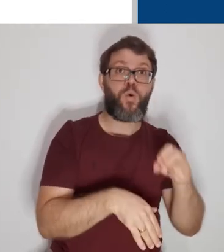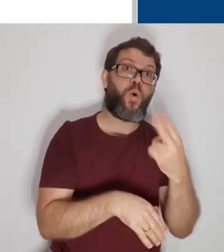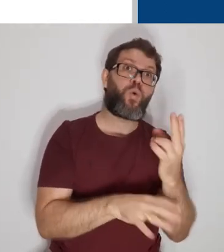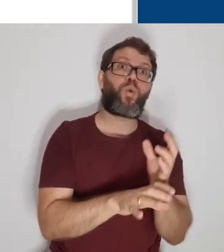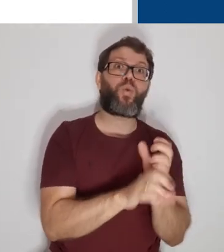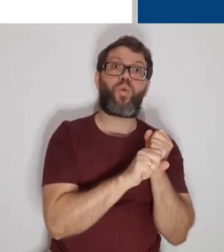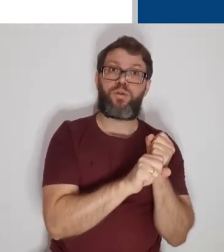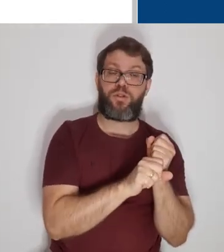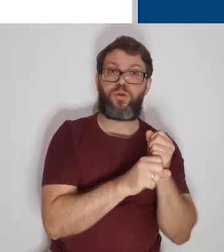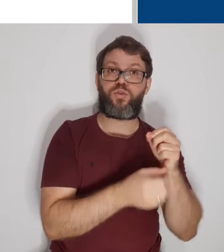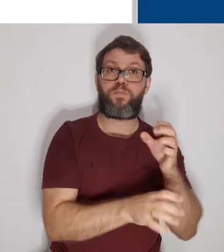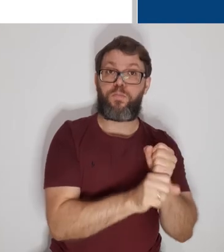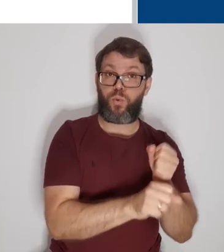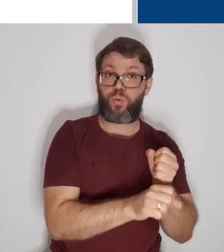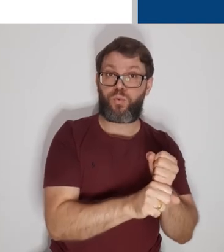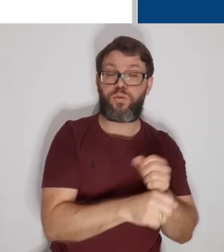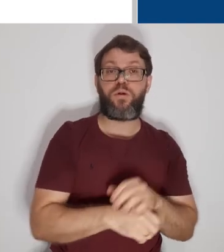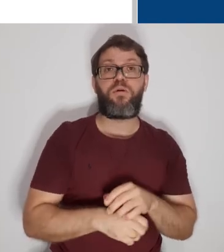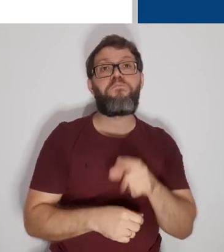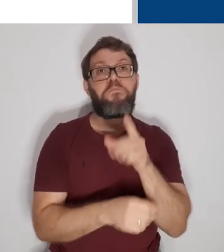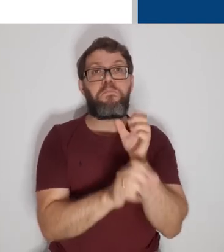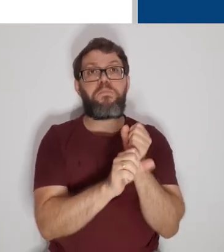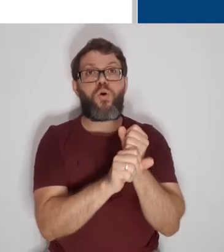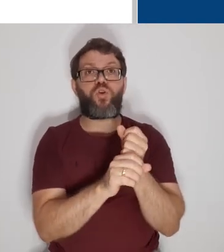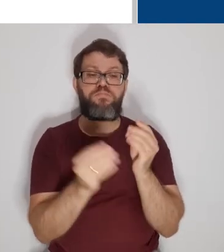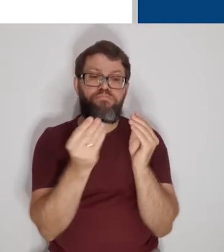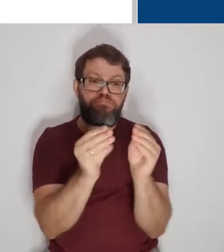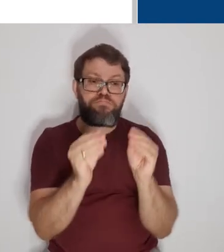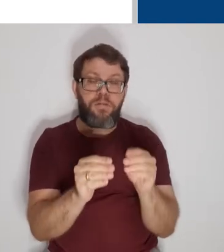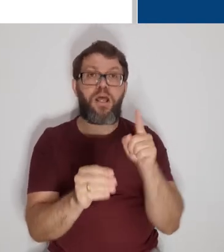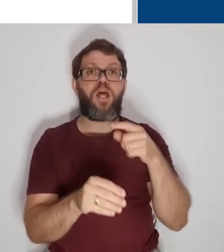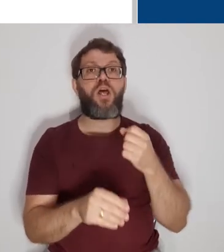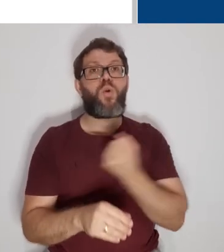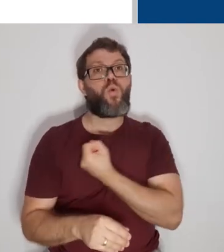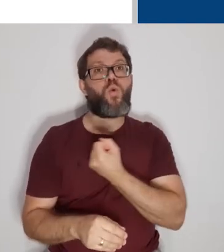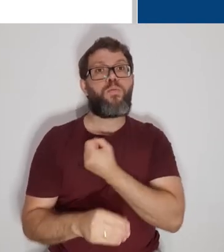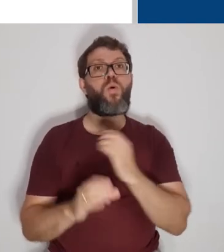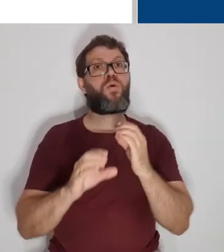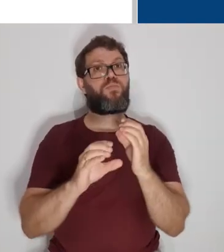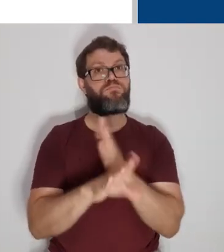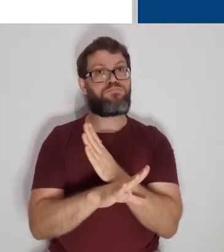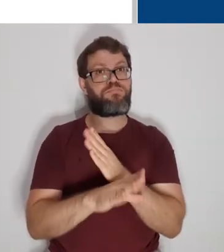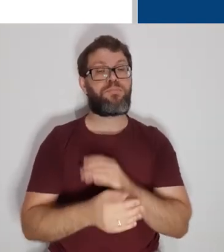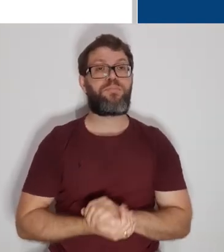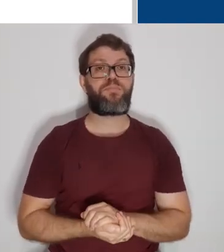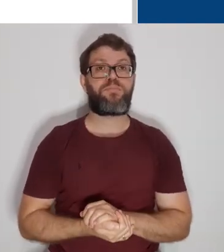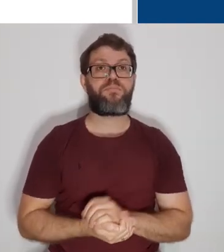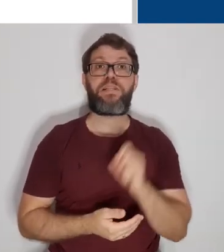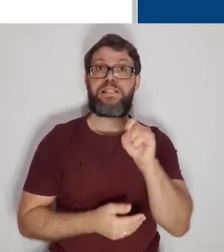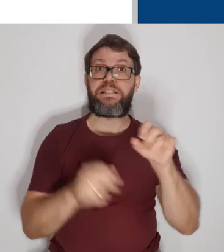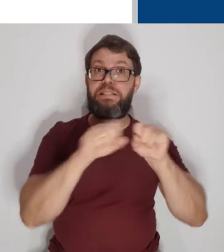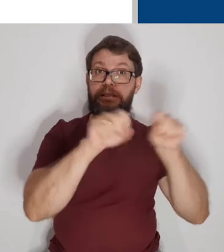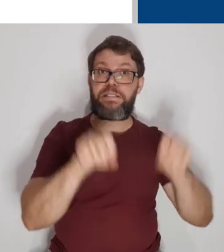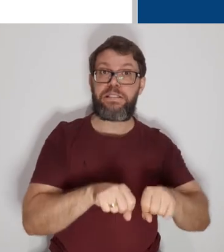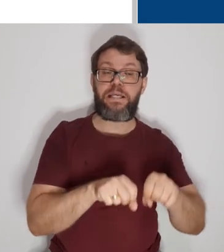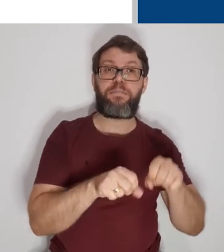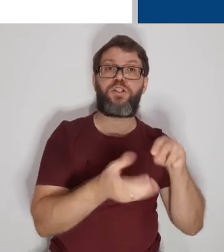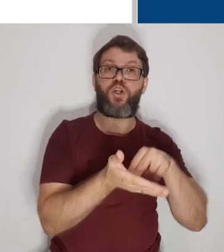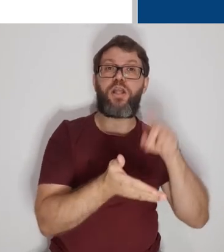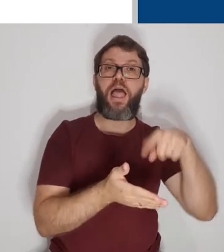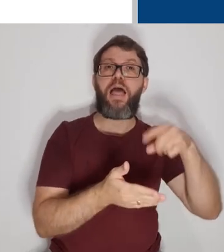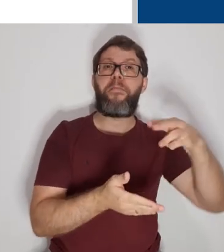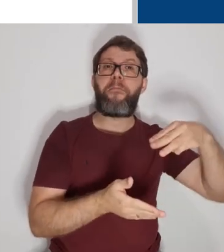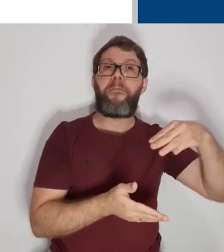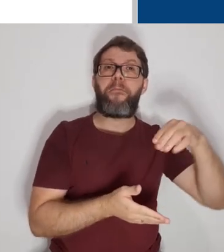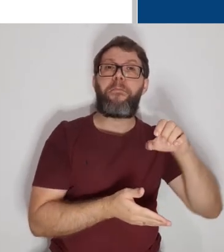ou de total de pontos, os pontos das categorias deverão ser números inteiros. Se o nosso sistema de notas